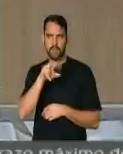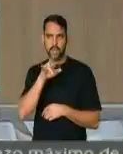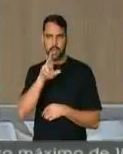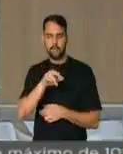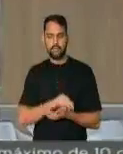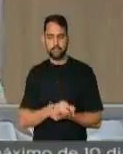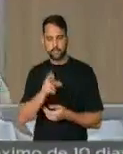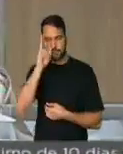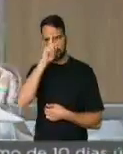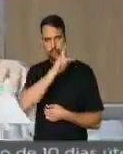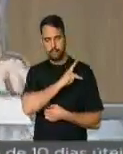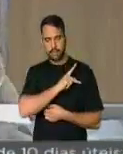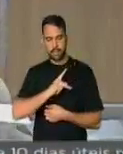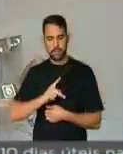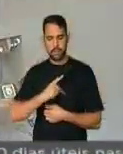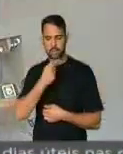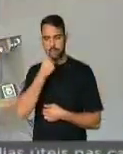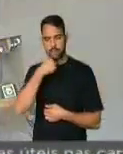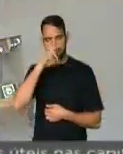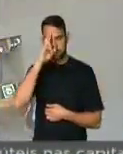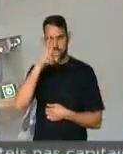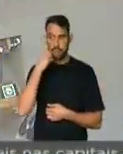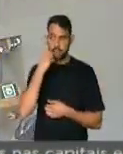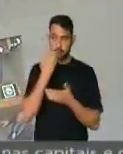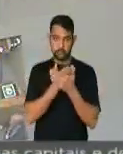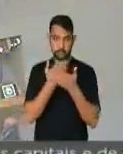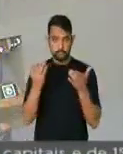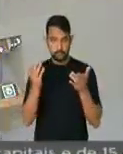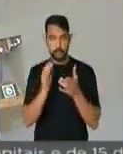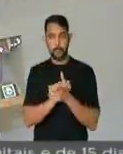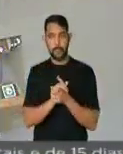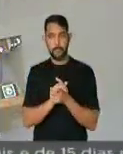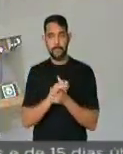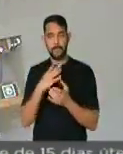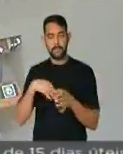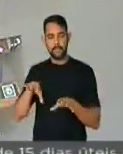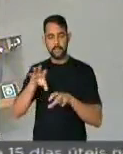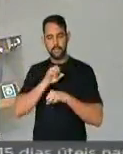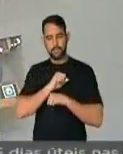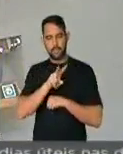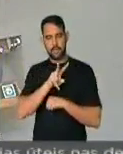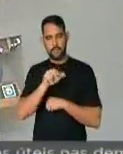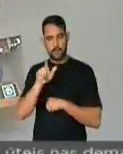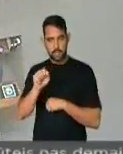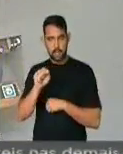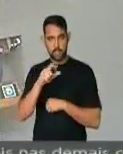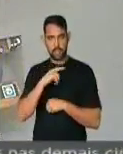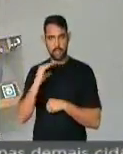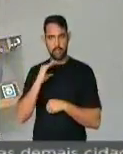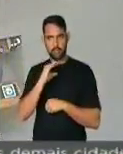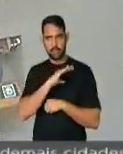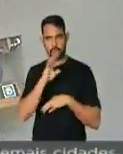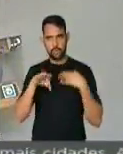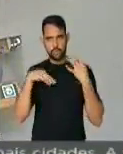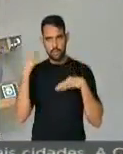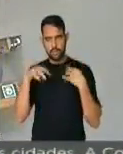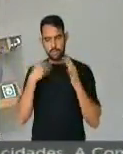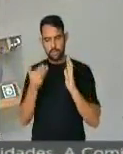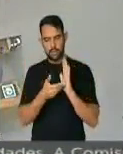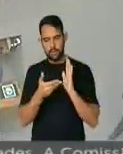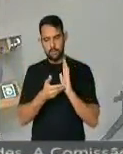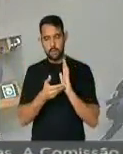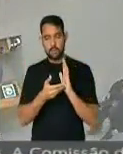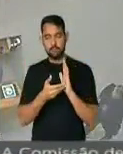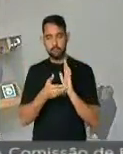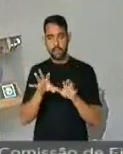Senhor presidente, senhoras e senhores deputados, desde que assumi a vaga na Comissão de Turismo da Câmara dos